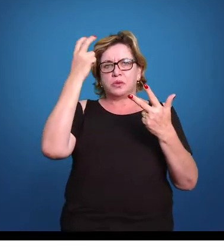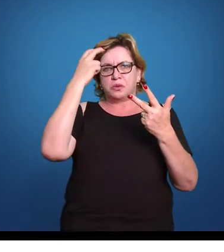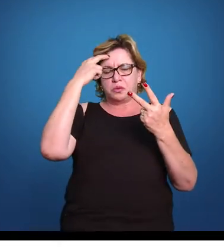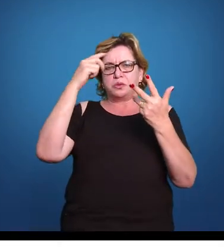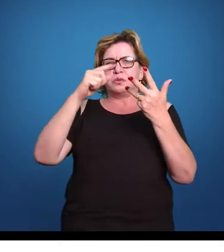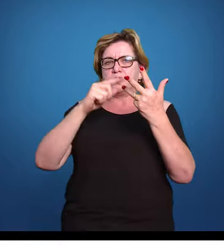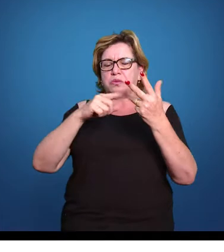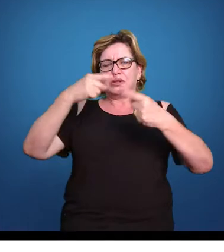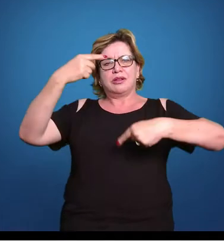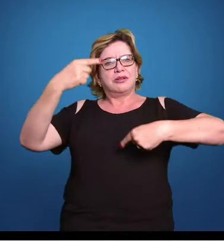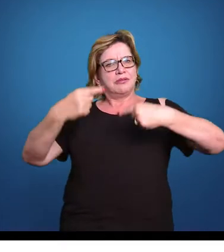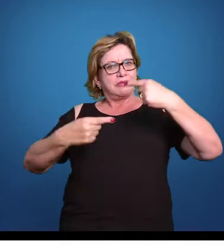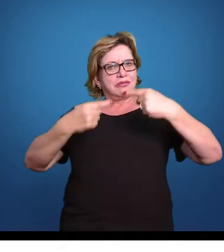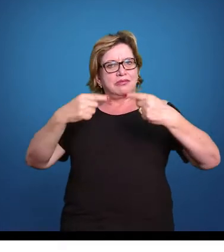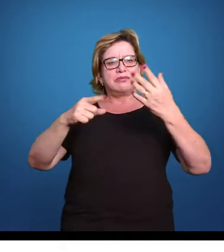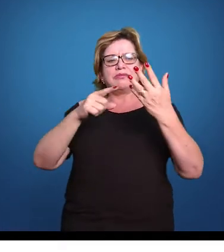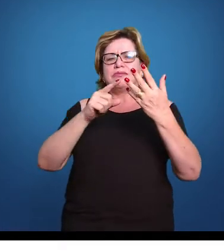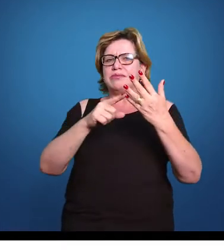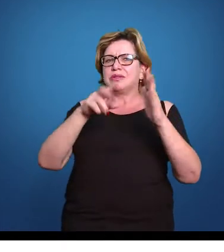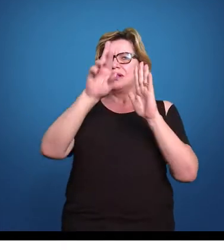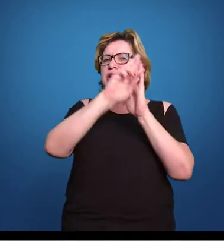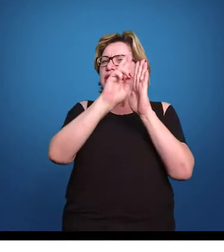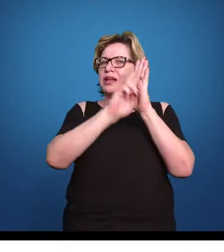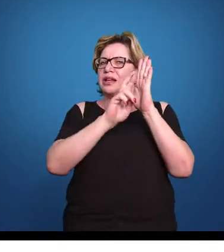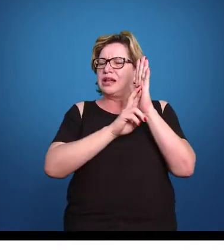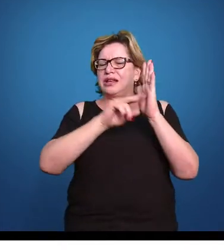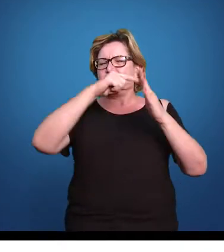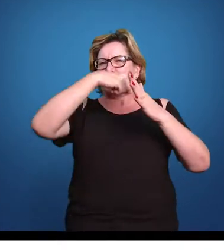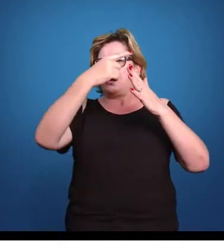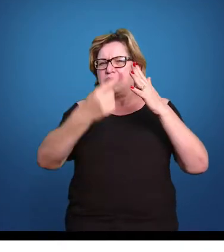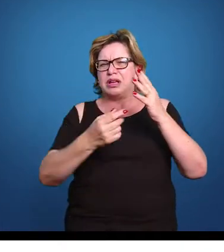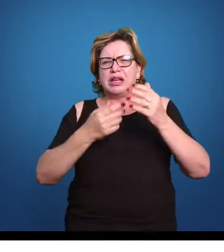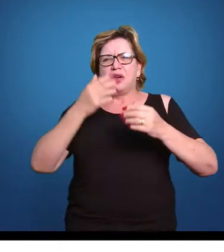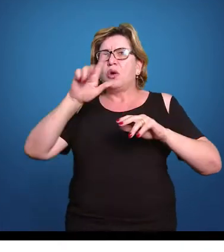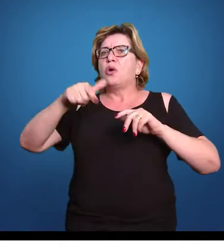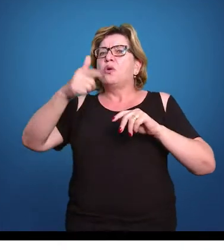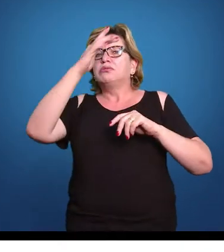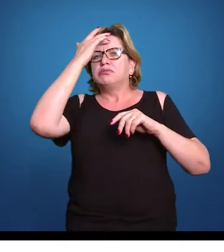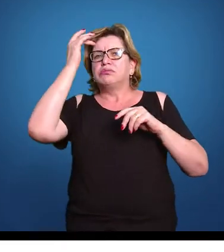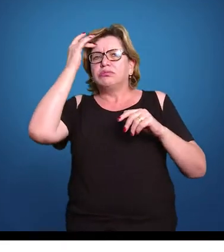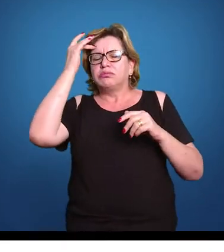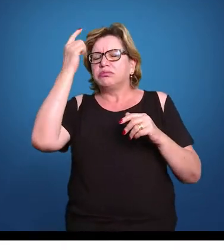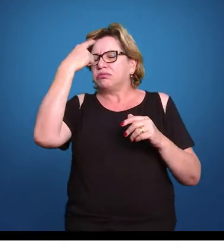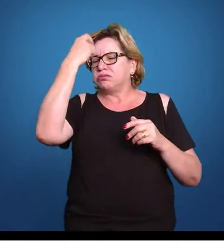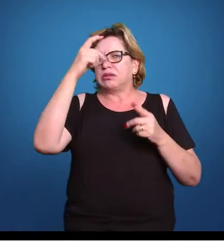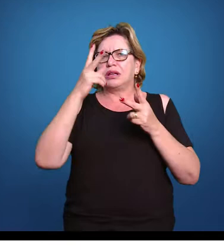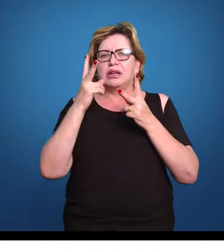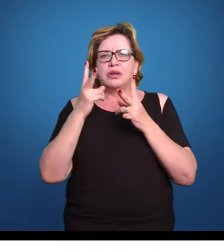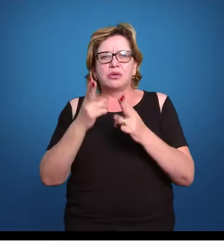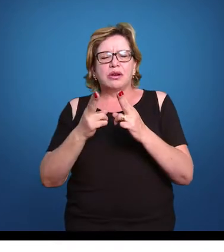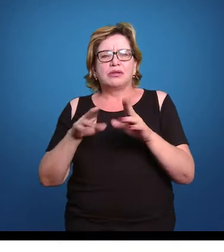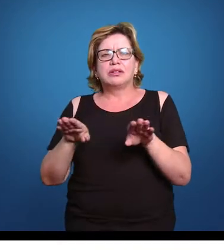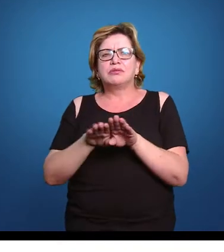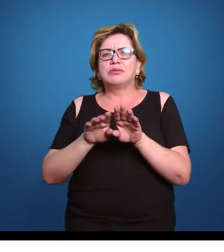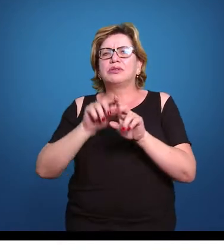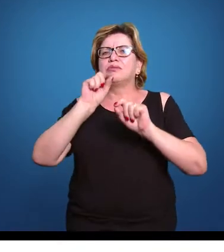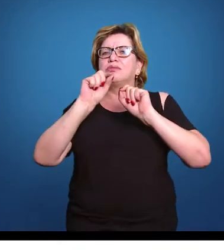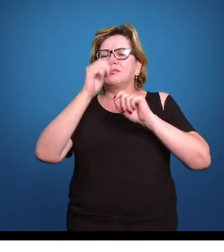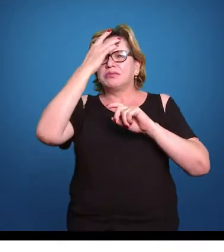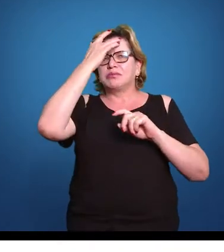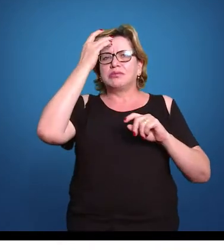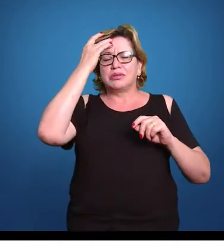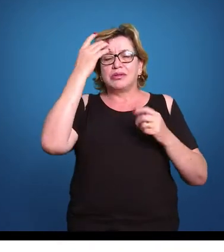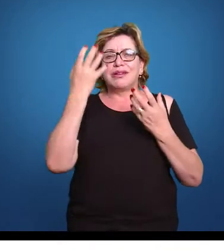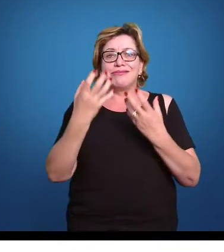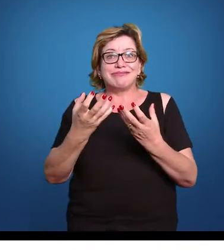cenário político, as normas, os concorrentes, o mercado em si. Então essa